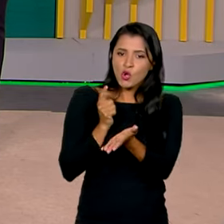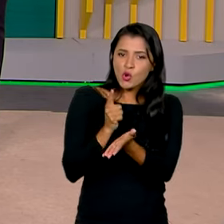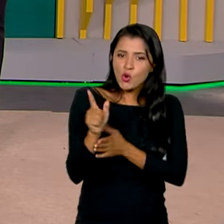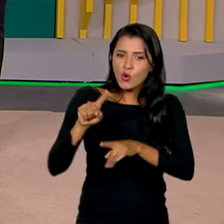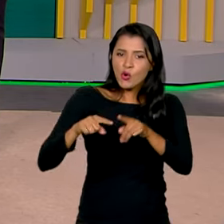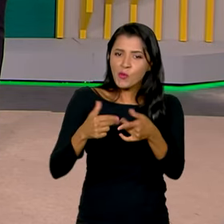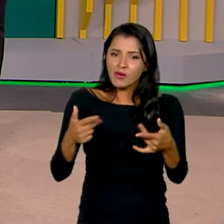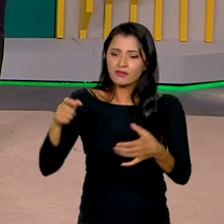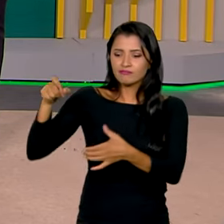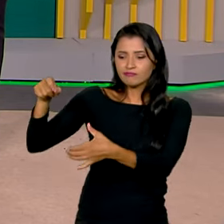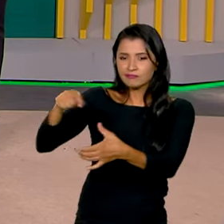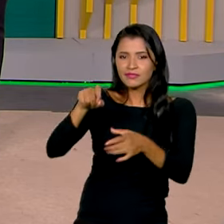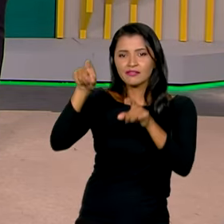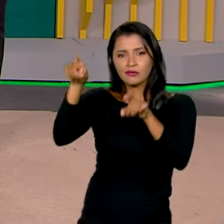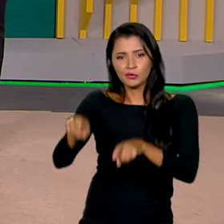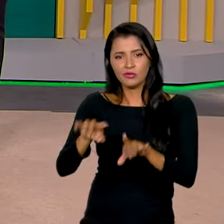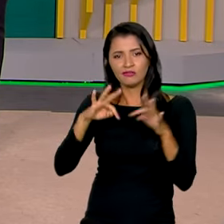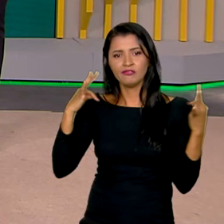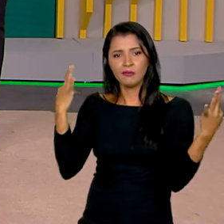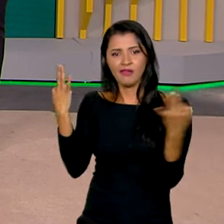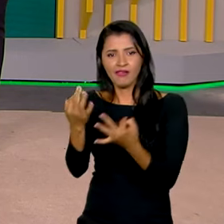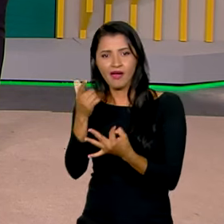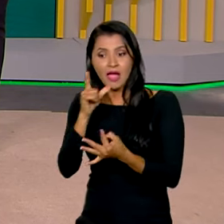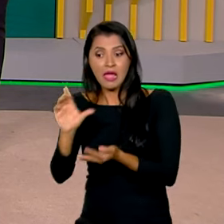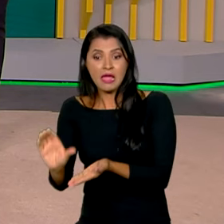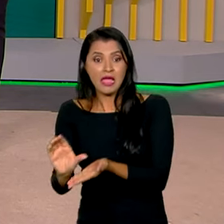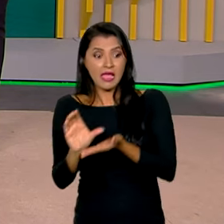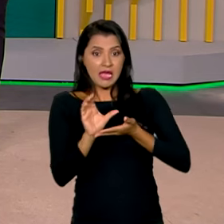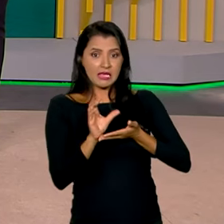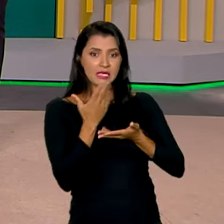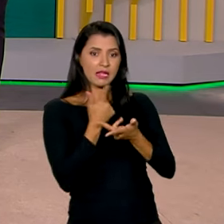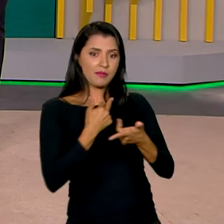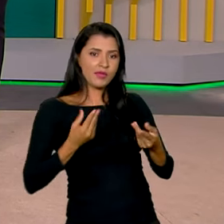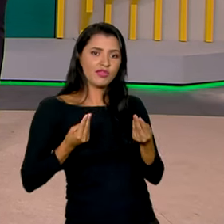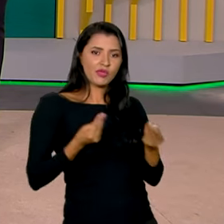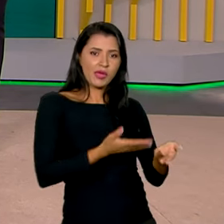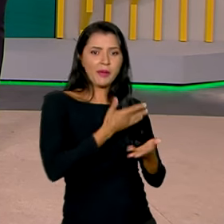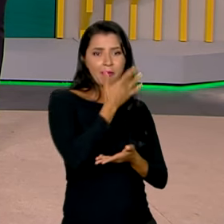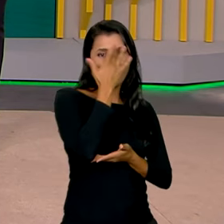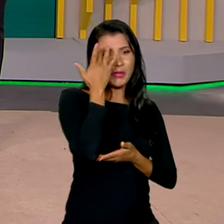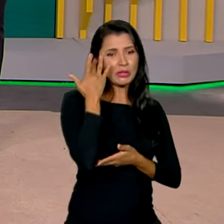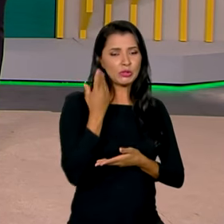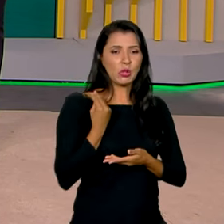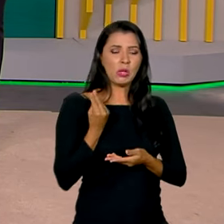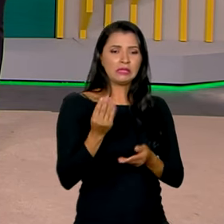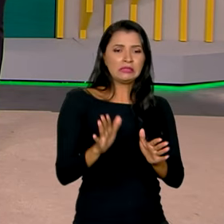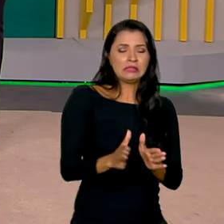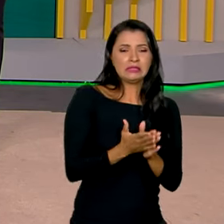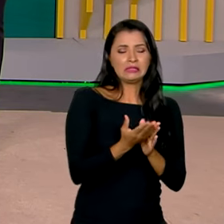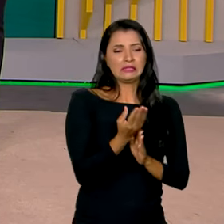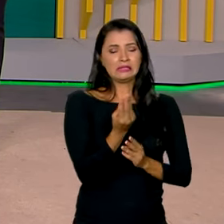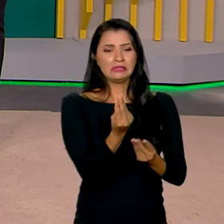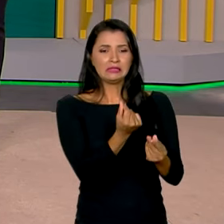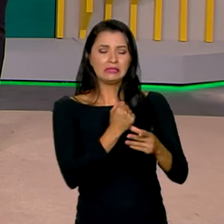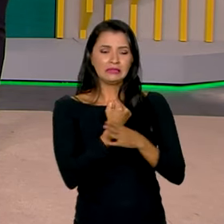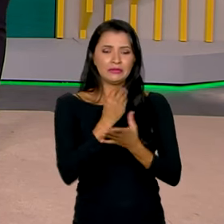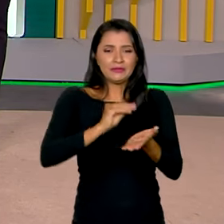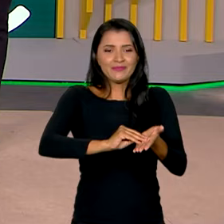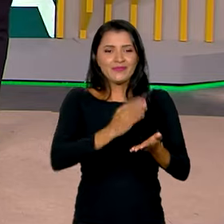produção da agricultura familiar e destinar estes alimentos às pessoas em situação de insegurança